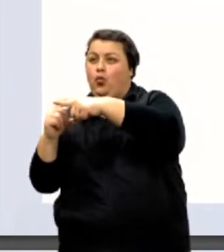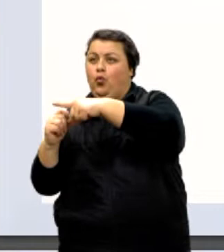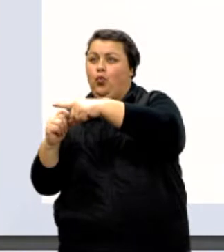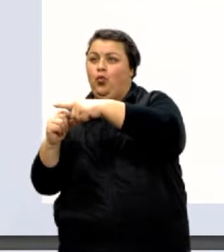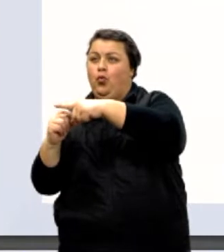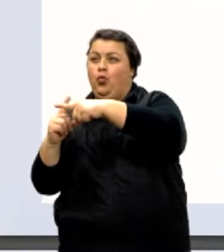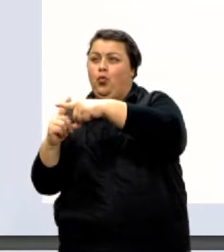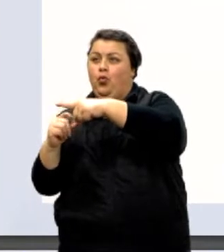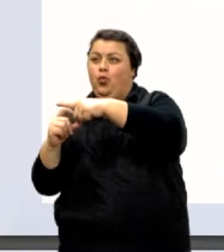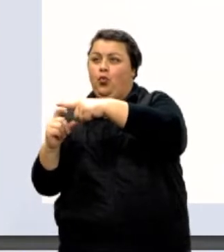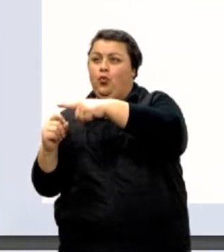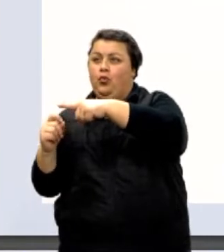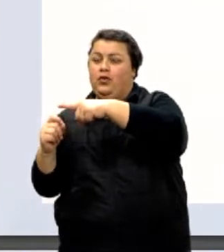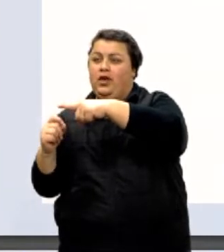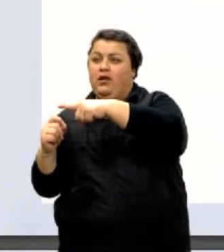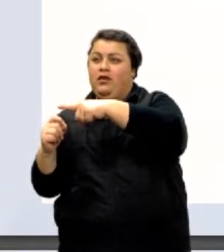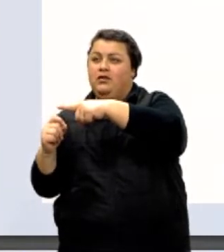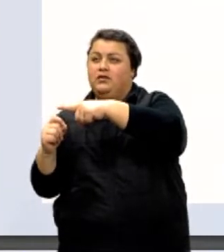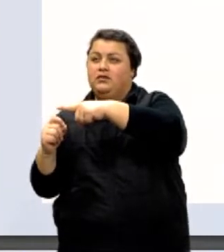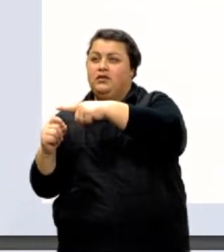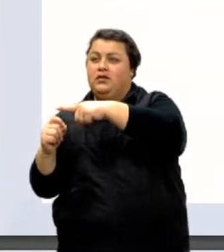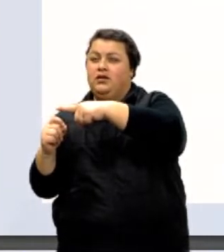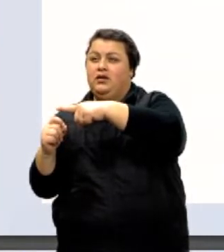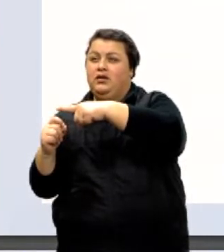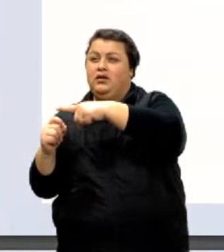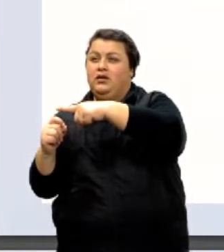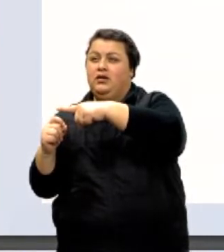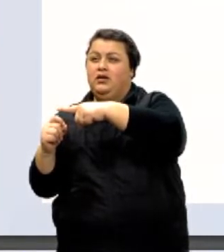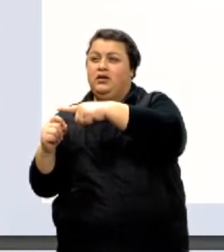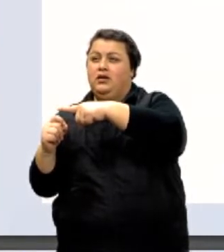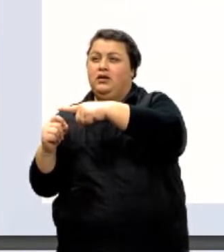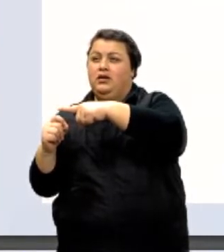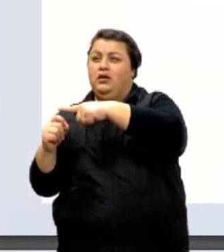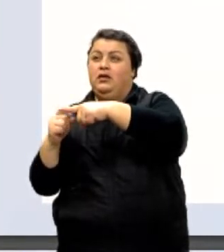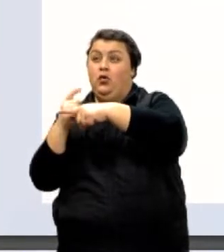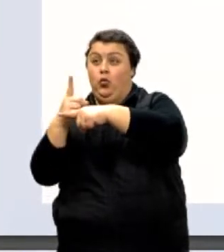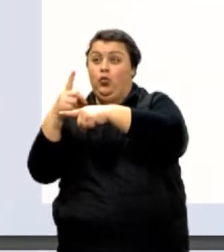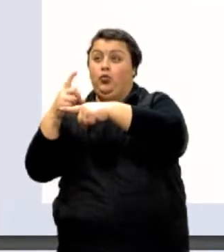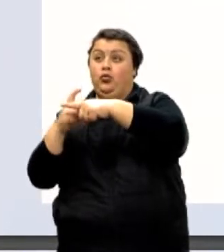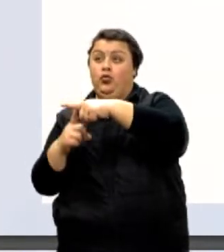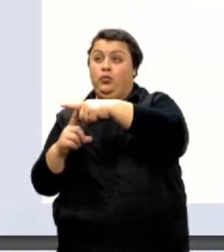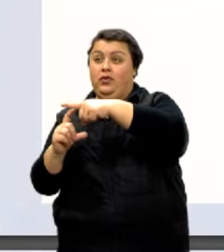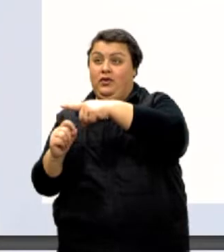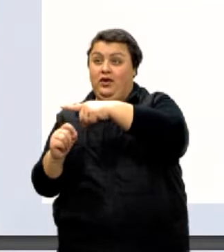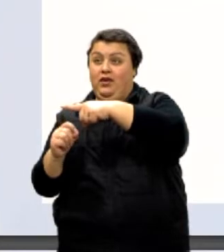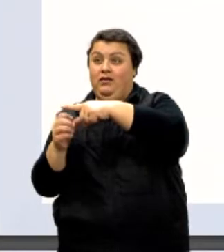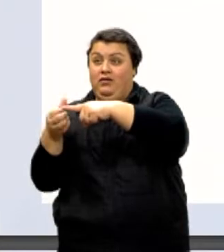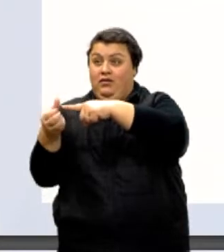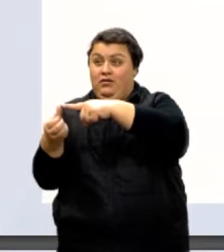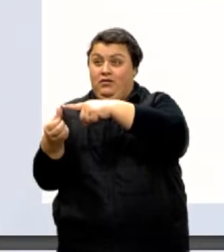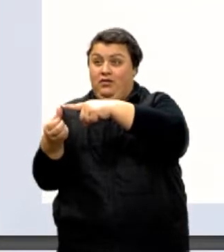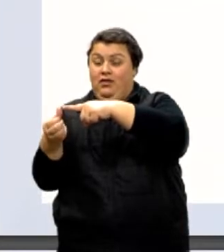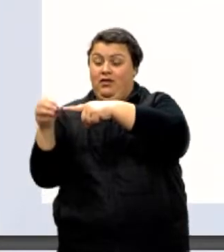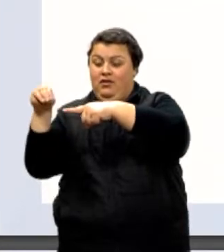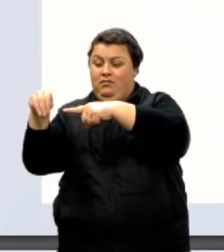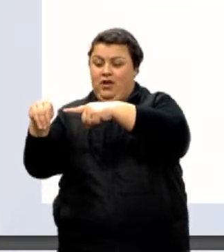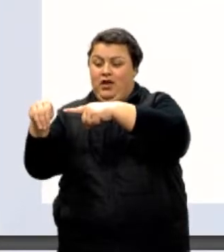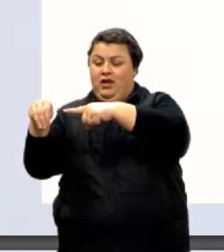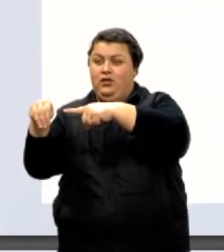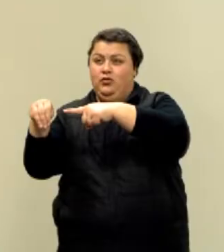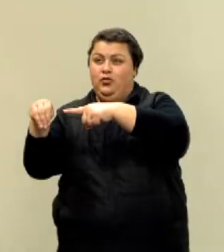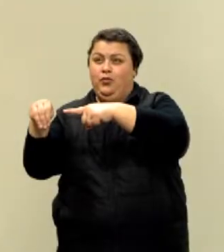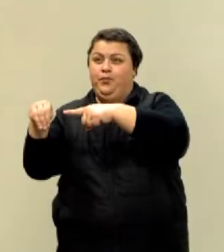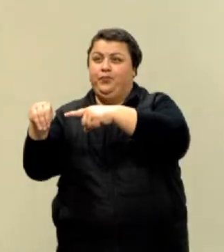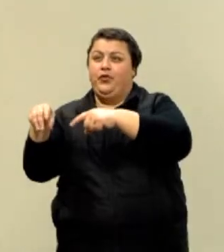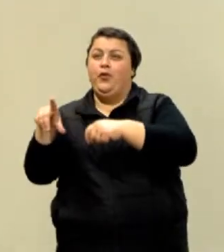milhão ali embaixo, então fica um sobre seis, dez nas seis metros. O pessoal tem uma propriedade aí de